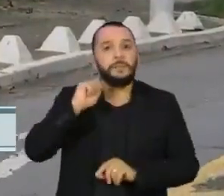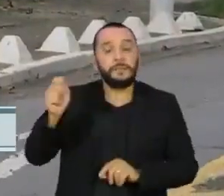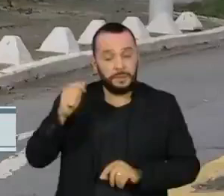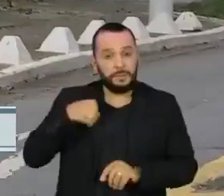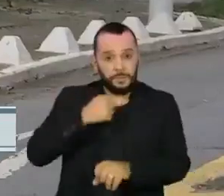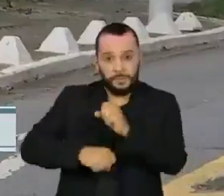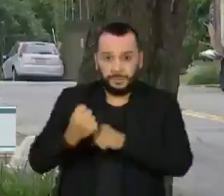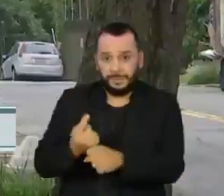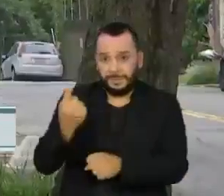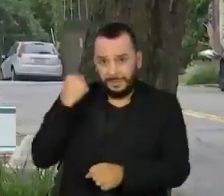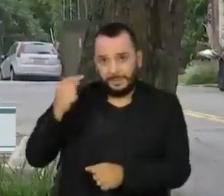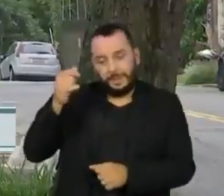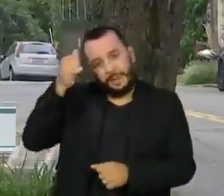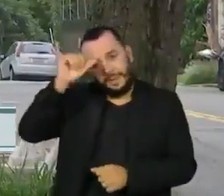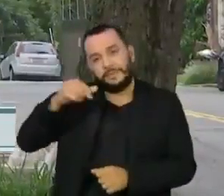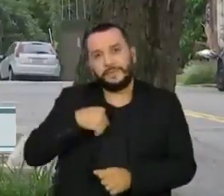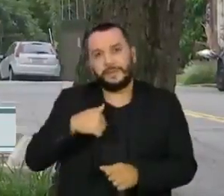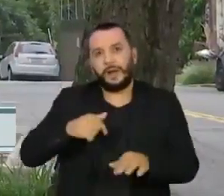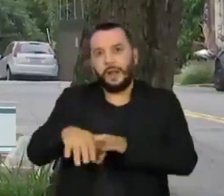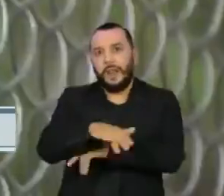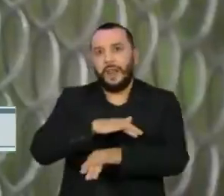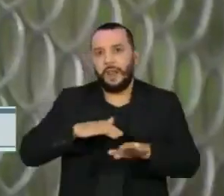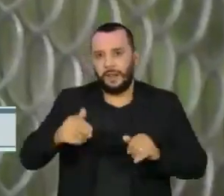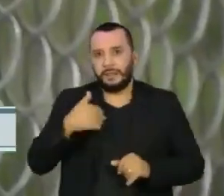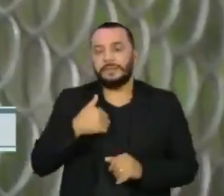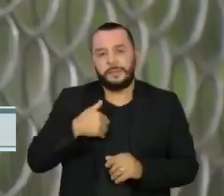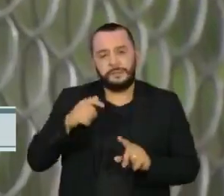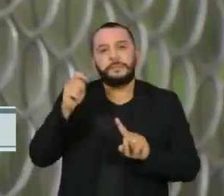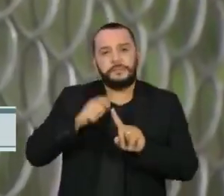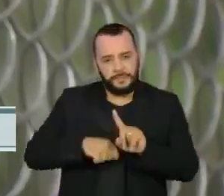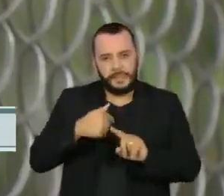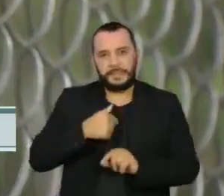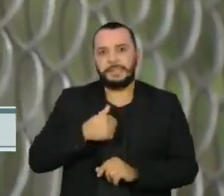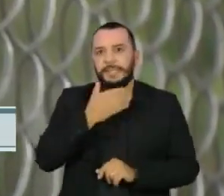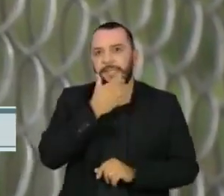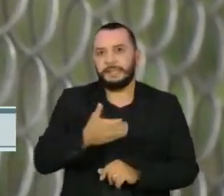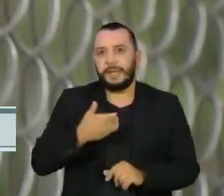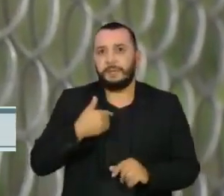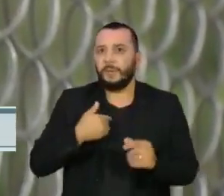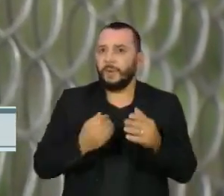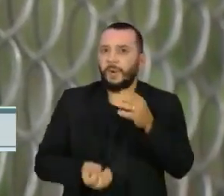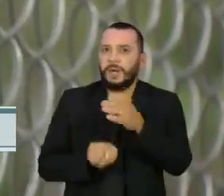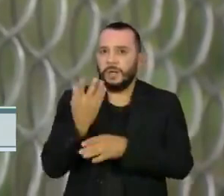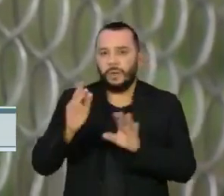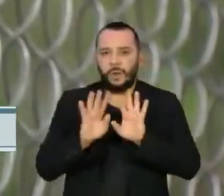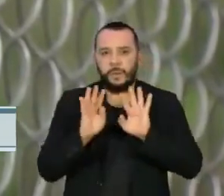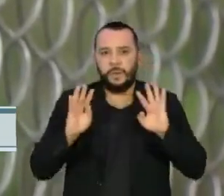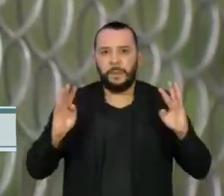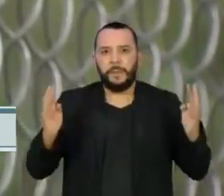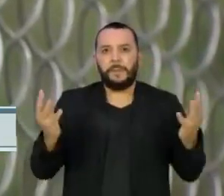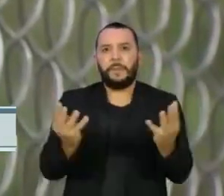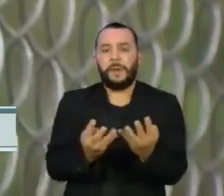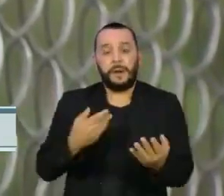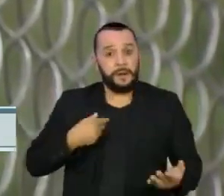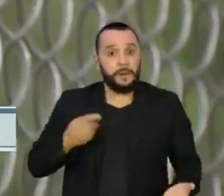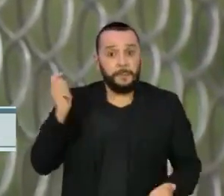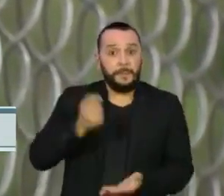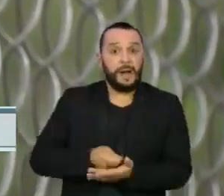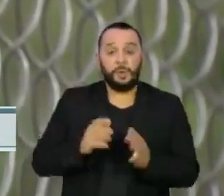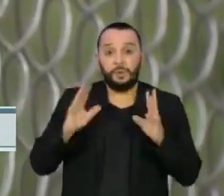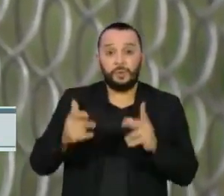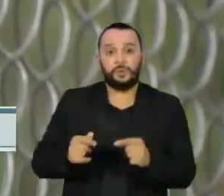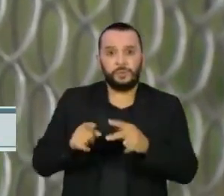impedir aglomerações. Desde dezembro, um alambrado está sendo instalado pela prefeitura no local. O custo total da obra, incluindo